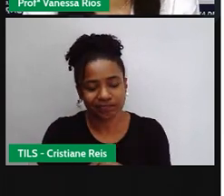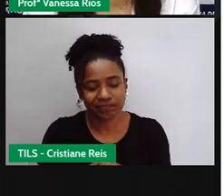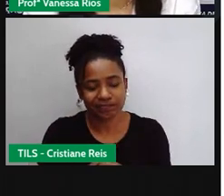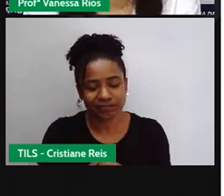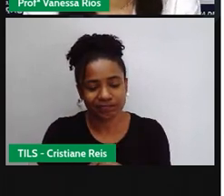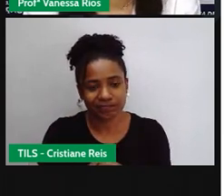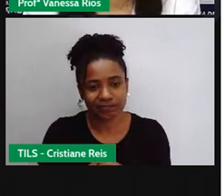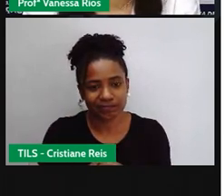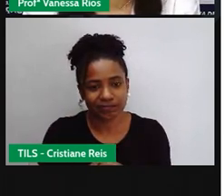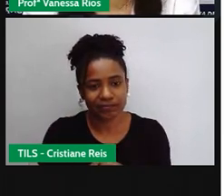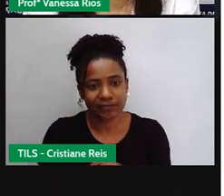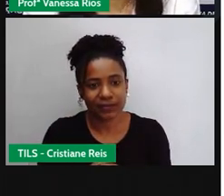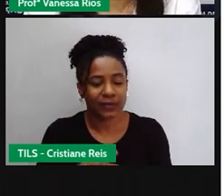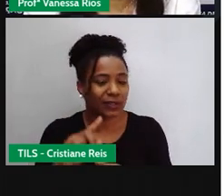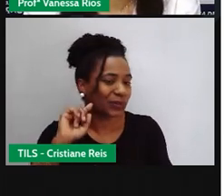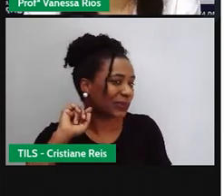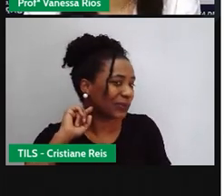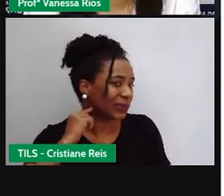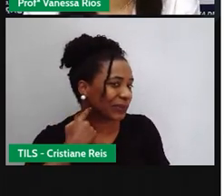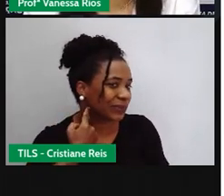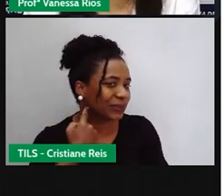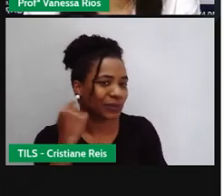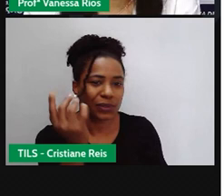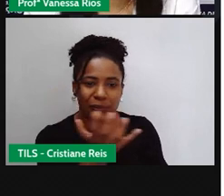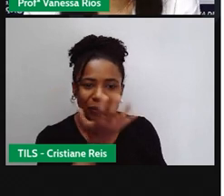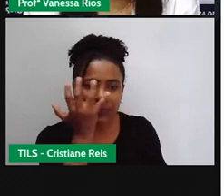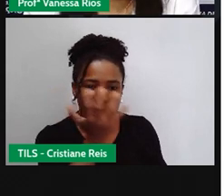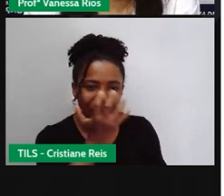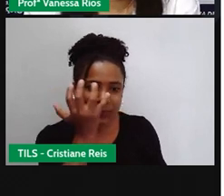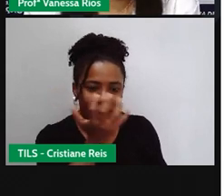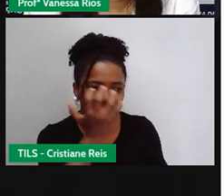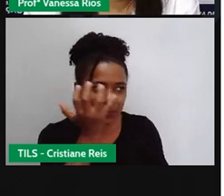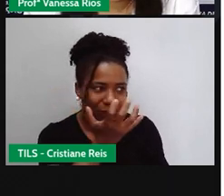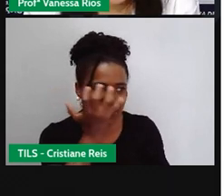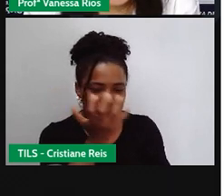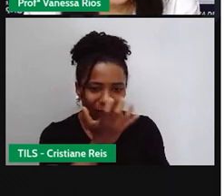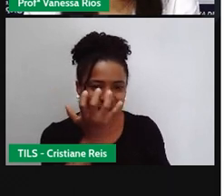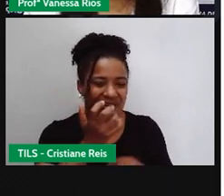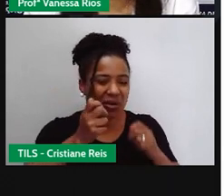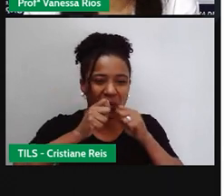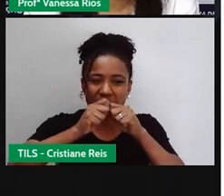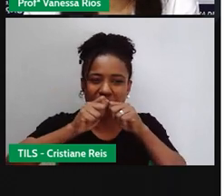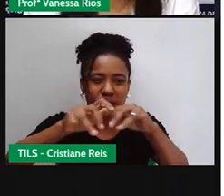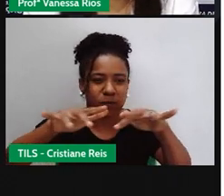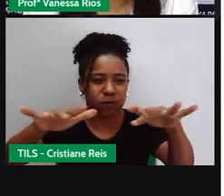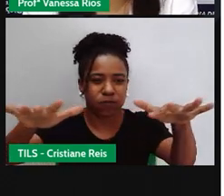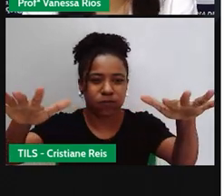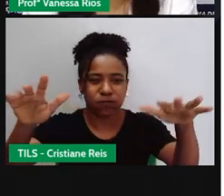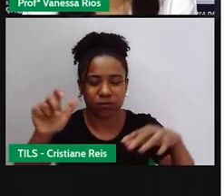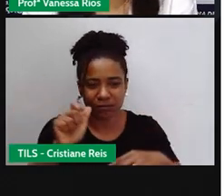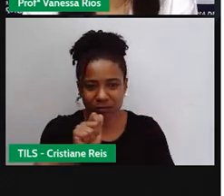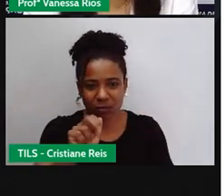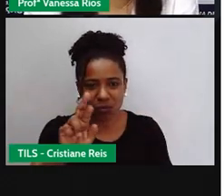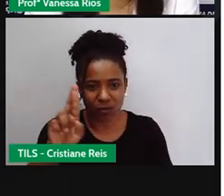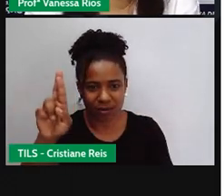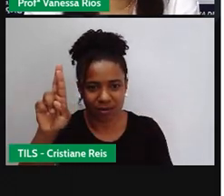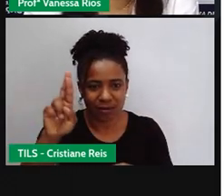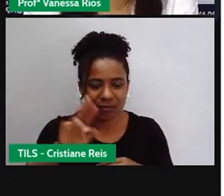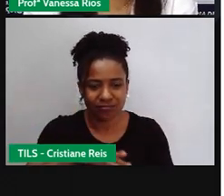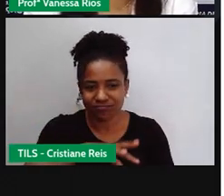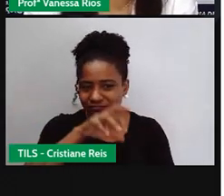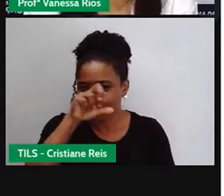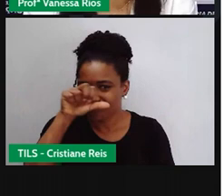aí de poluição, relacionada à poluição, principalmente a poluição do ar. No caso das energias